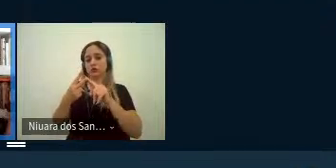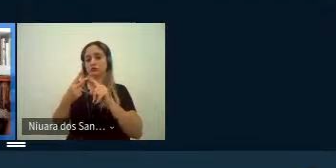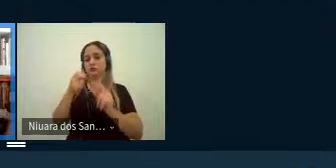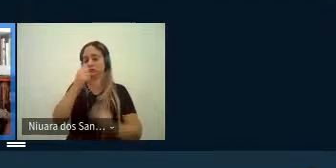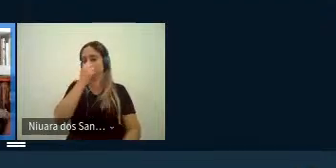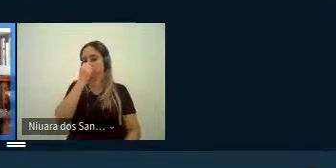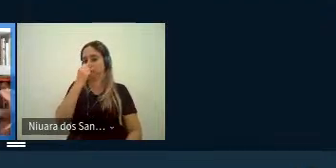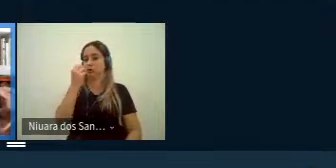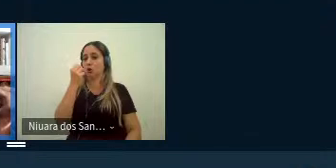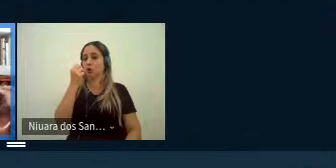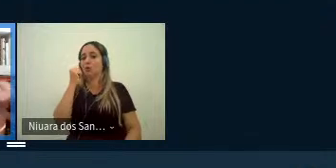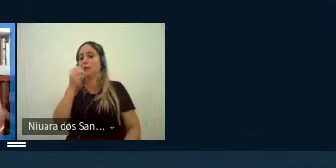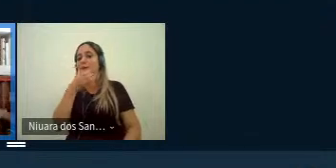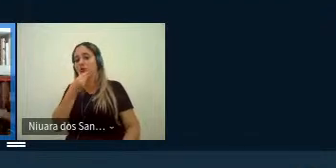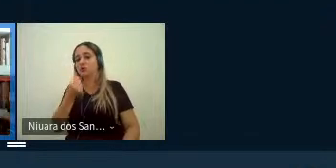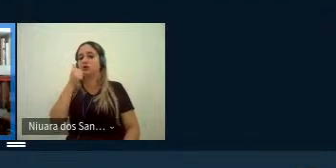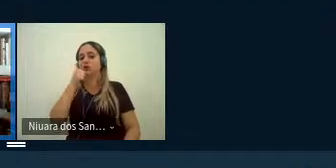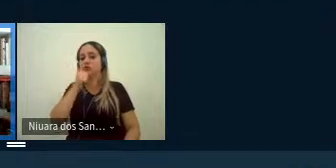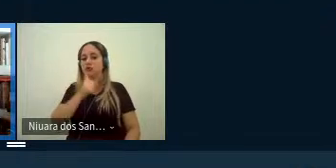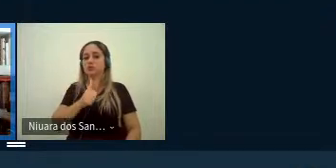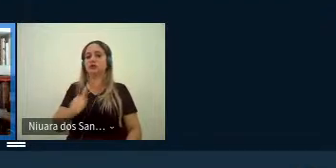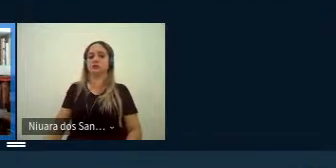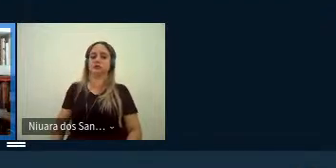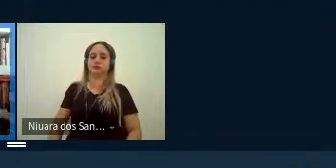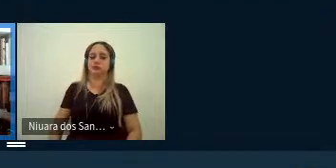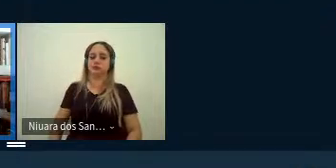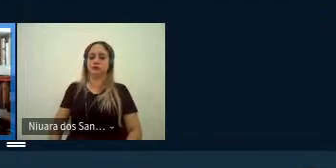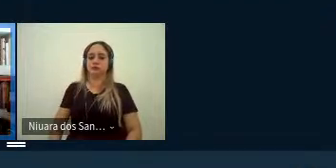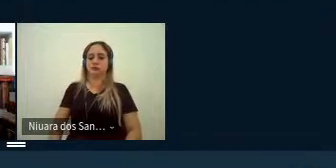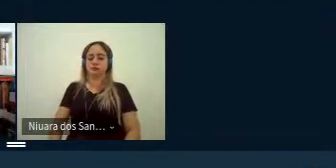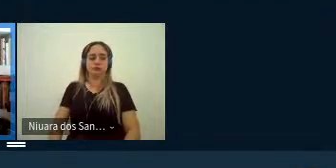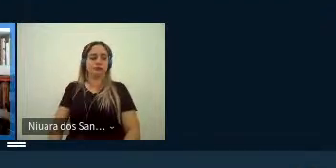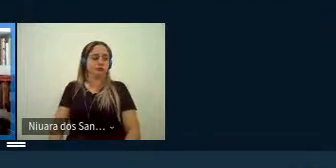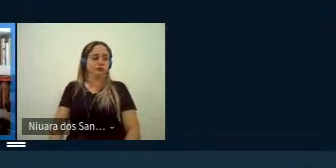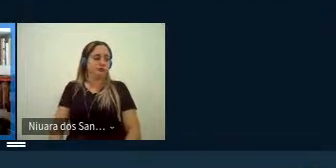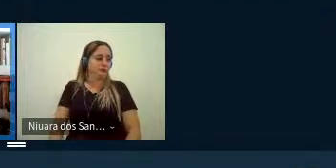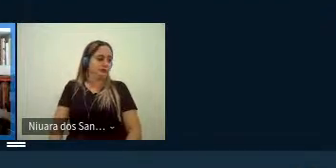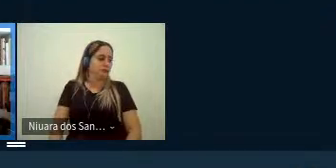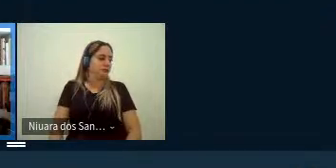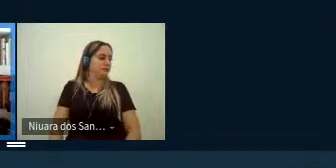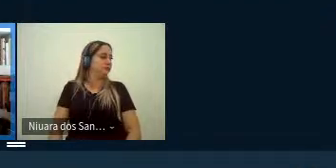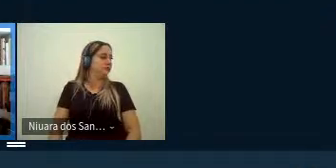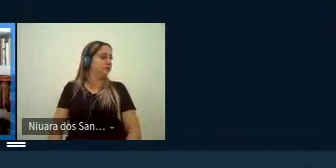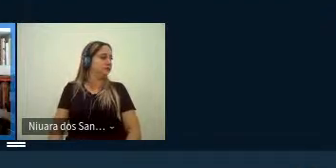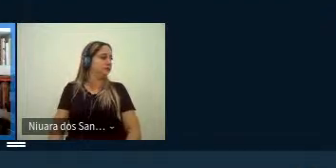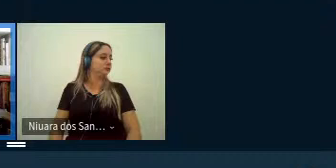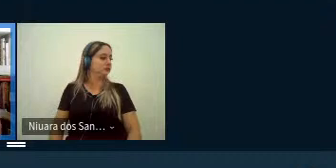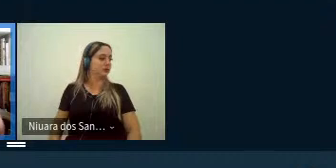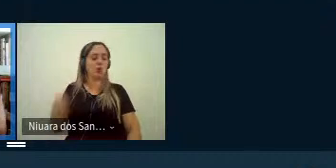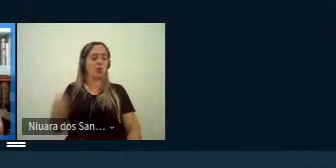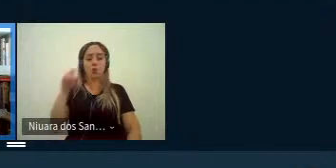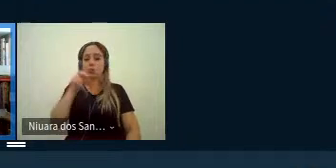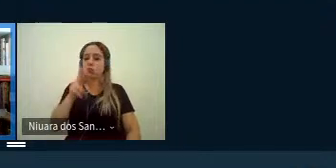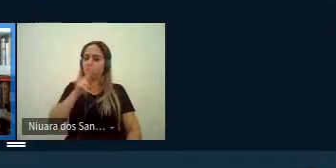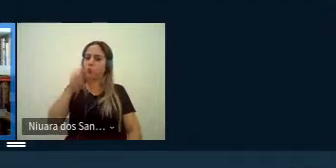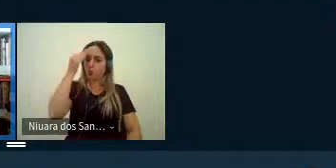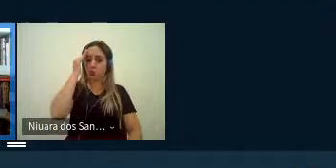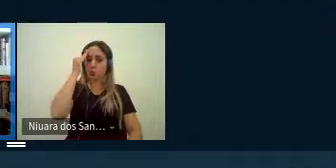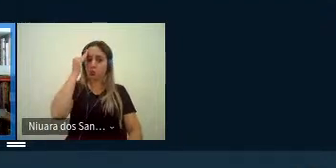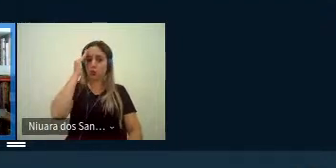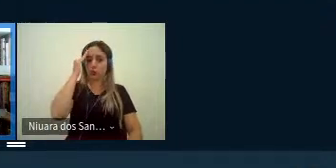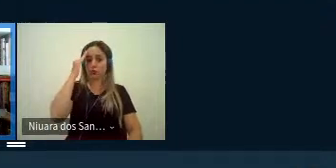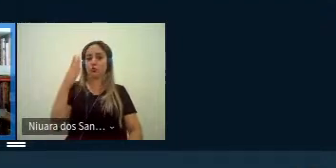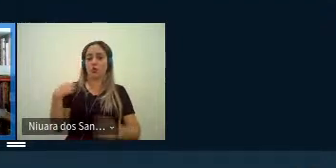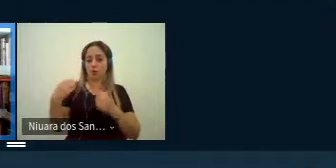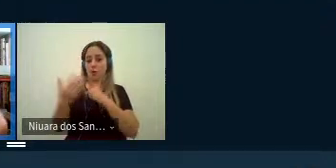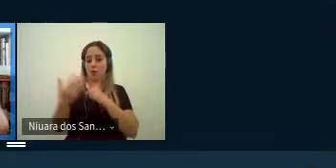polos entre masculino e feminino então seria esse entre lugar e por meio desse entendimento como a base vai